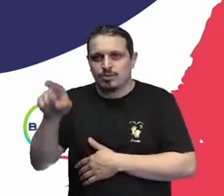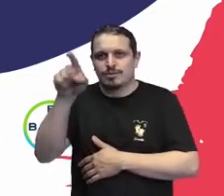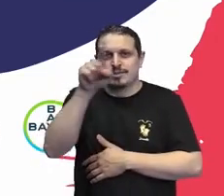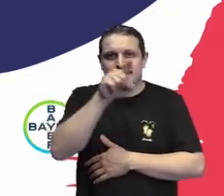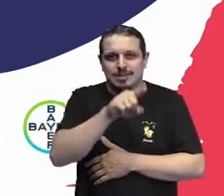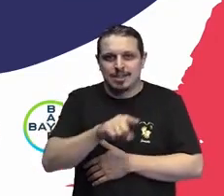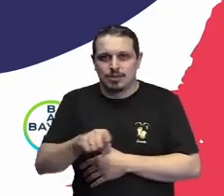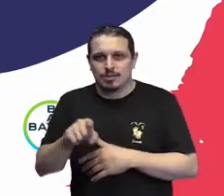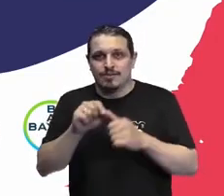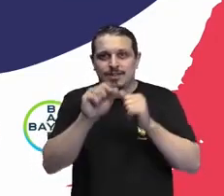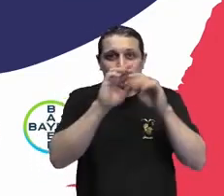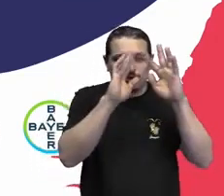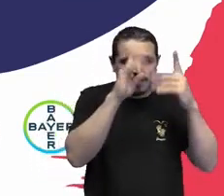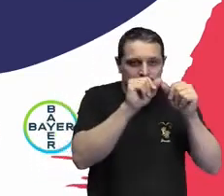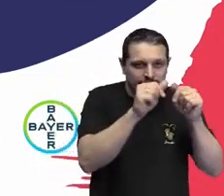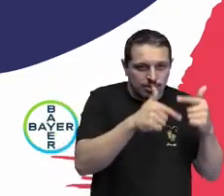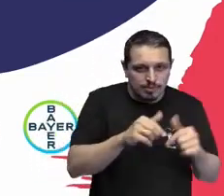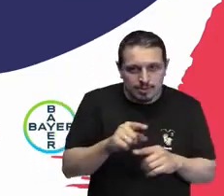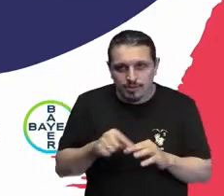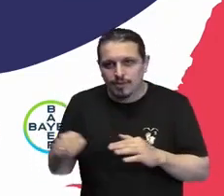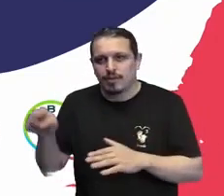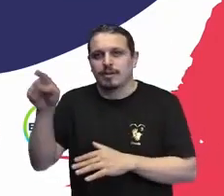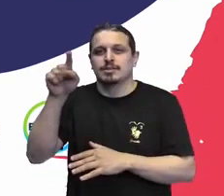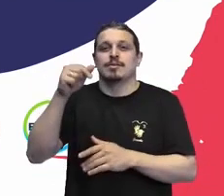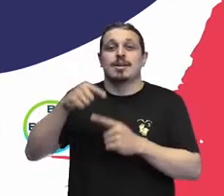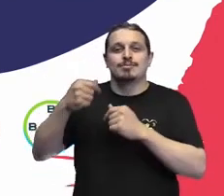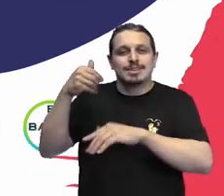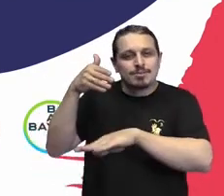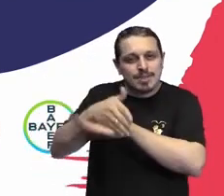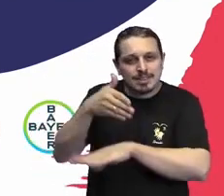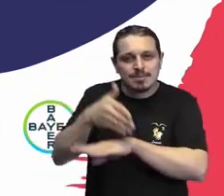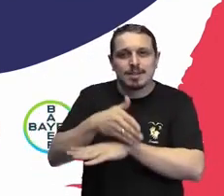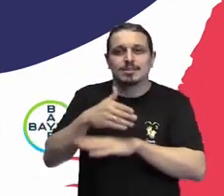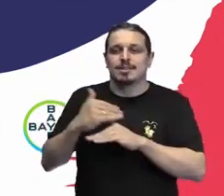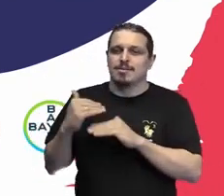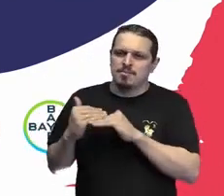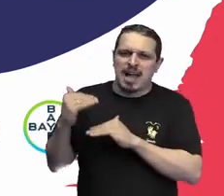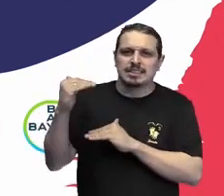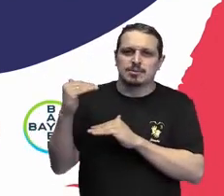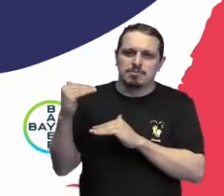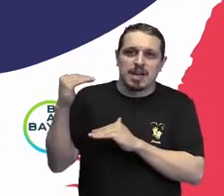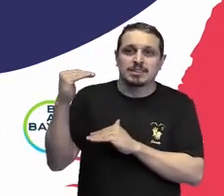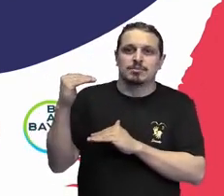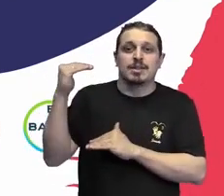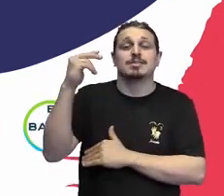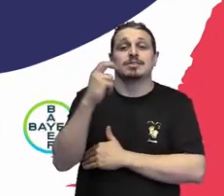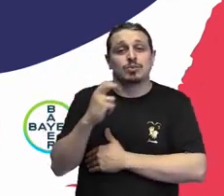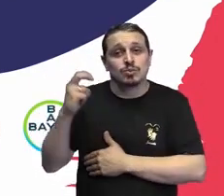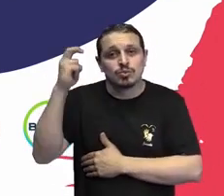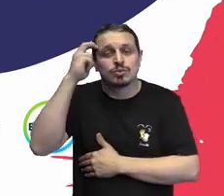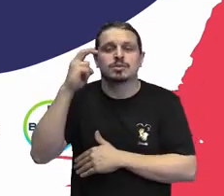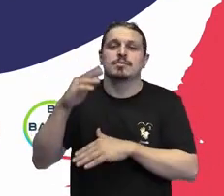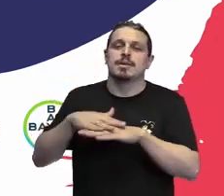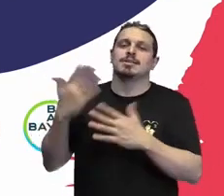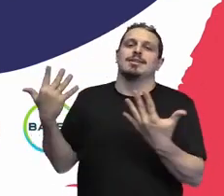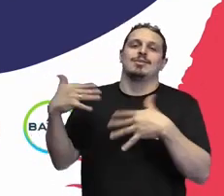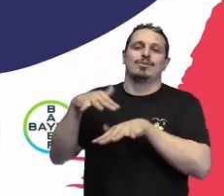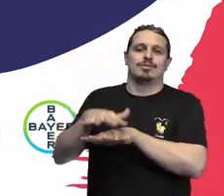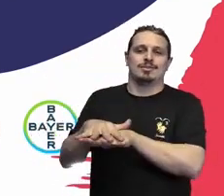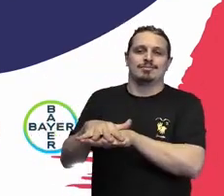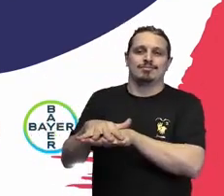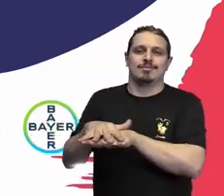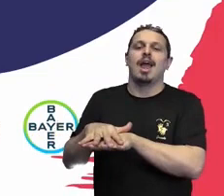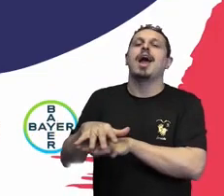representatividade dentro da minha organização e a gente vai desenvolvendo uma cultura inclusiva e aí, quem sabe, a gente pode falar em